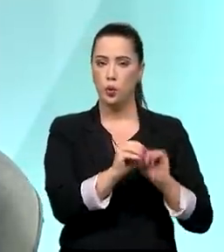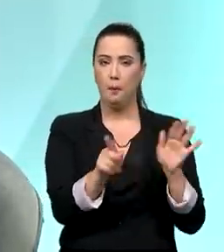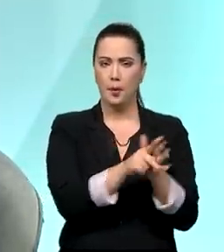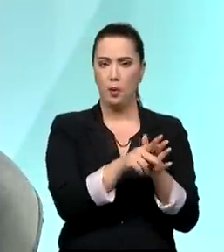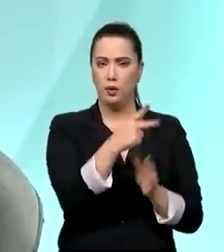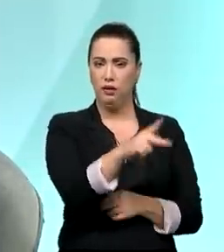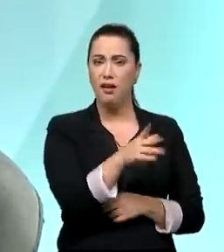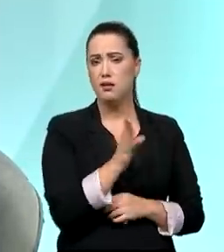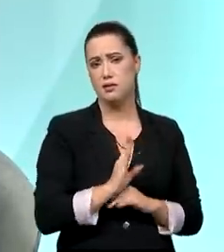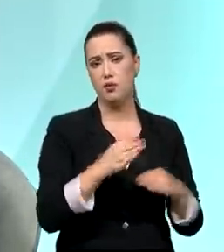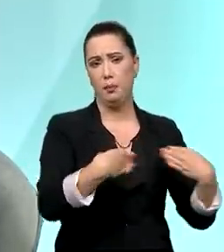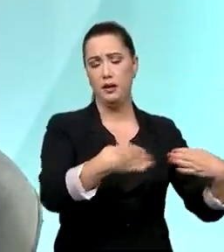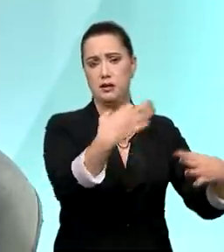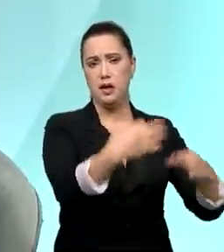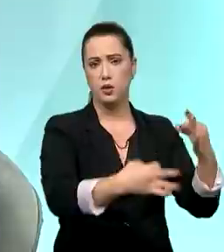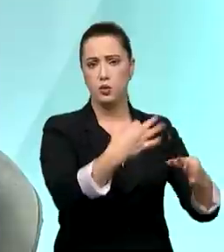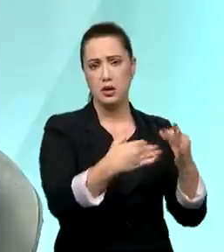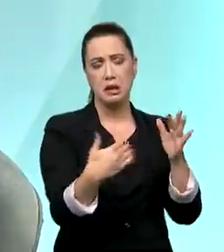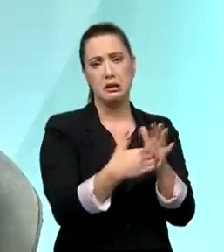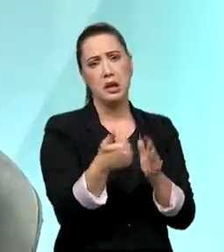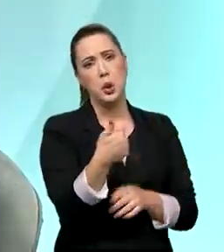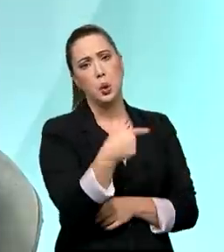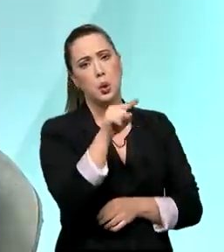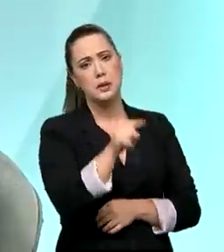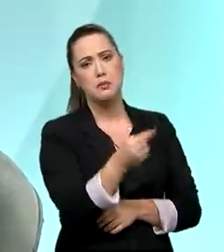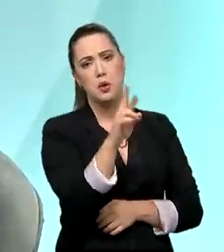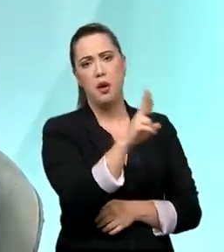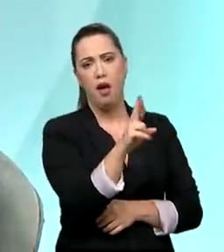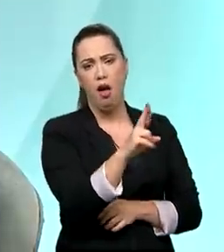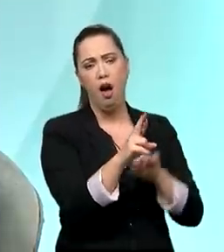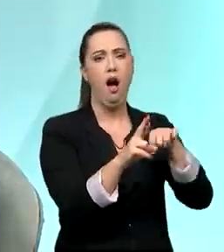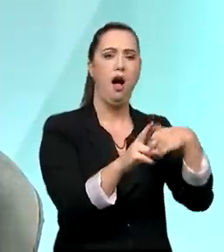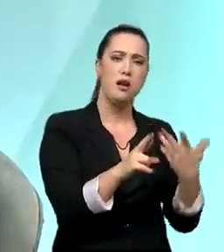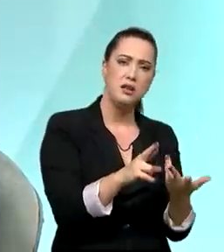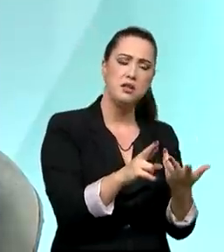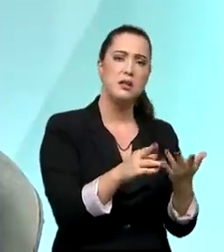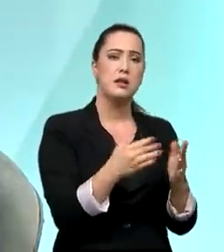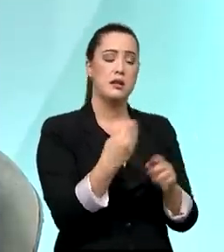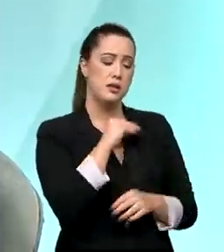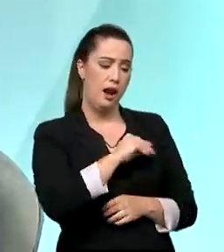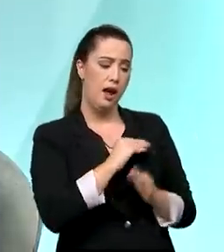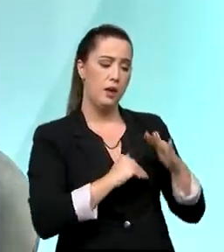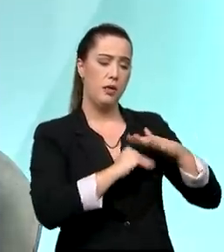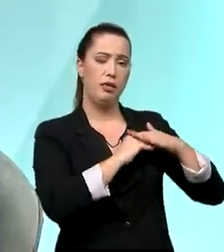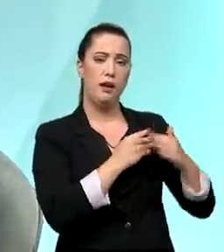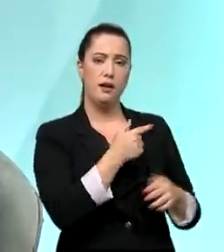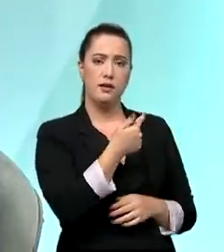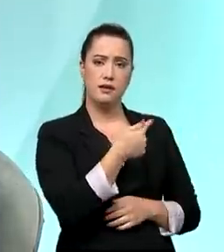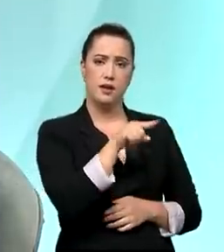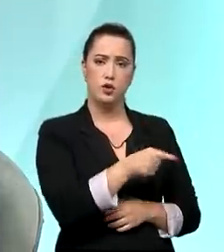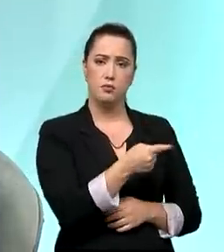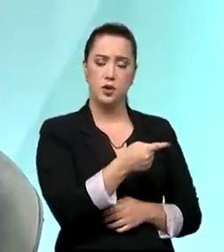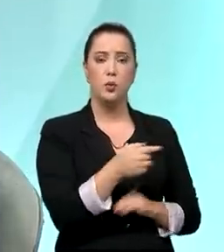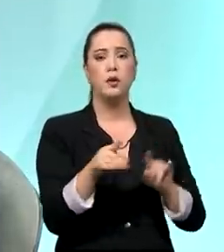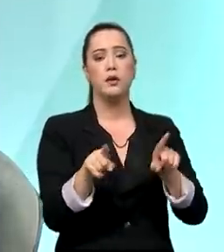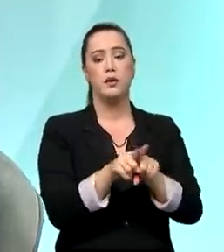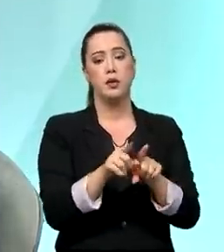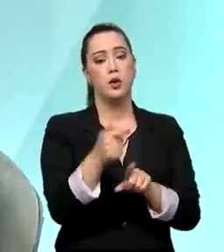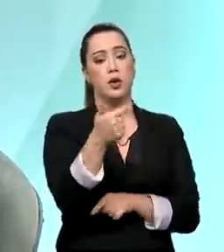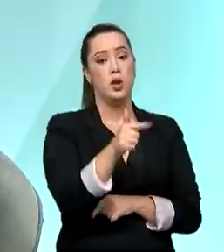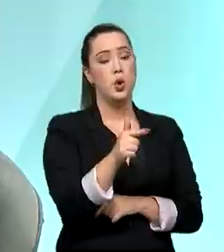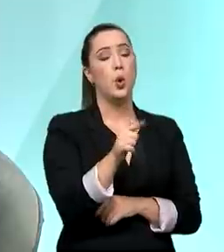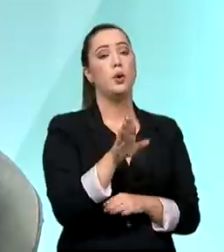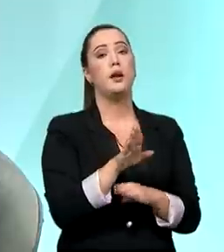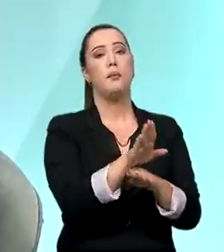e aí é até 12 mil reais, para quem ganha até 7 mil reais por mês, e um outro subsídio de até 2